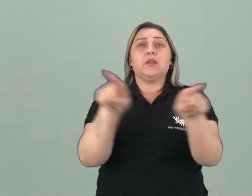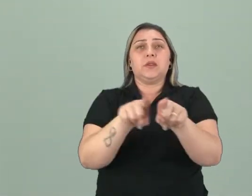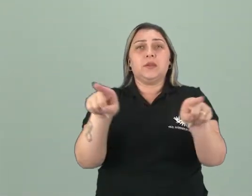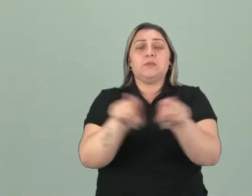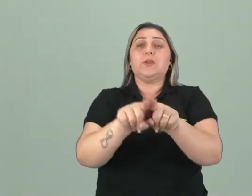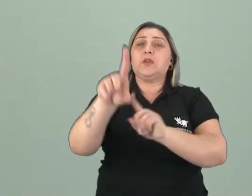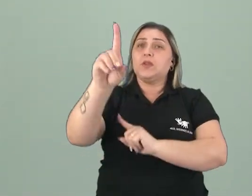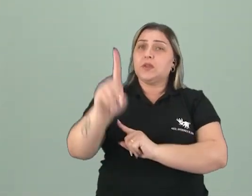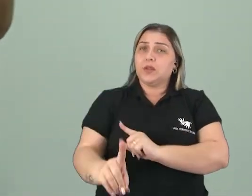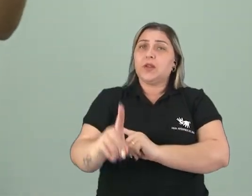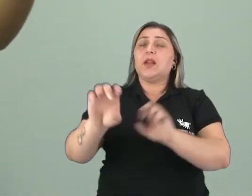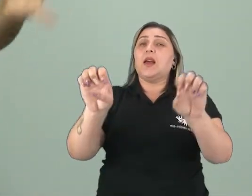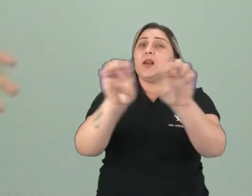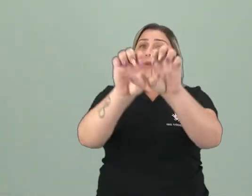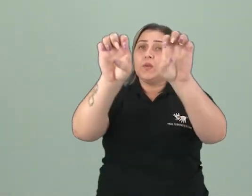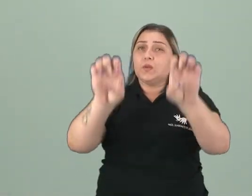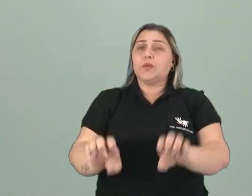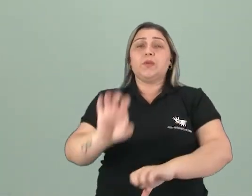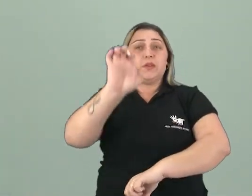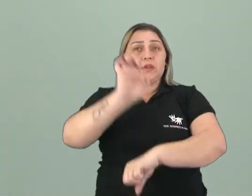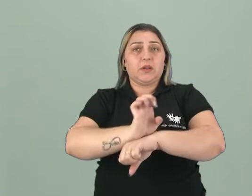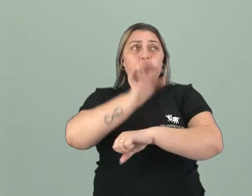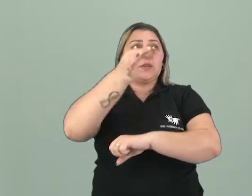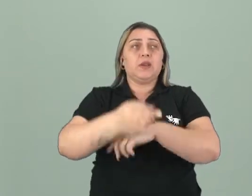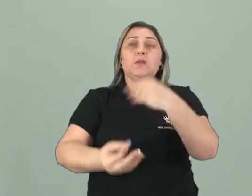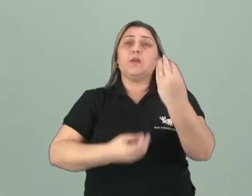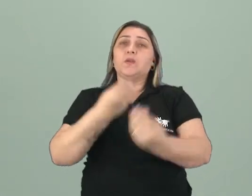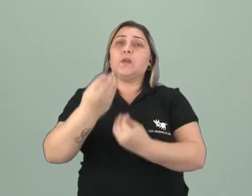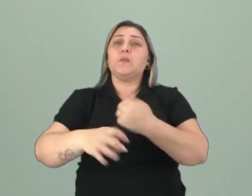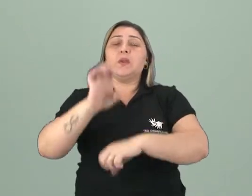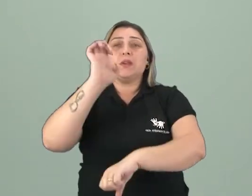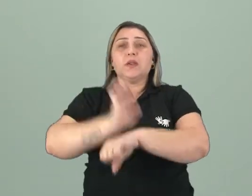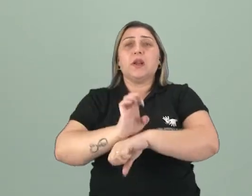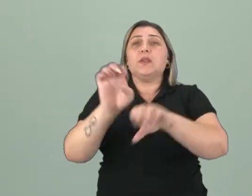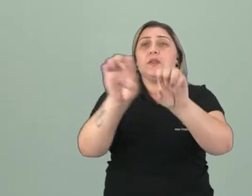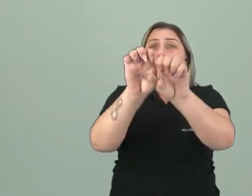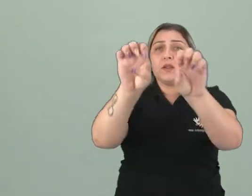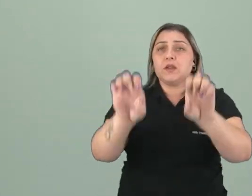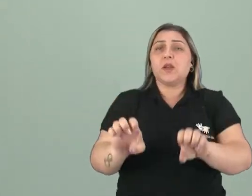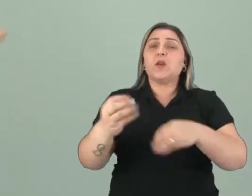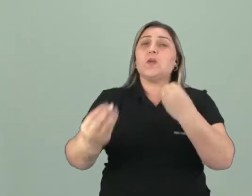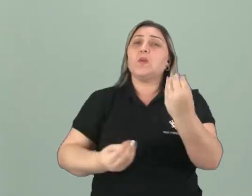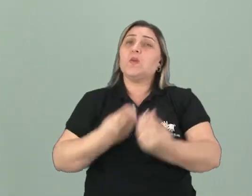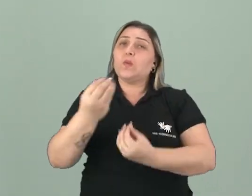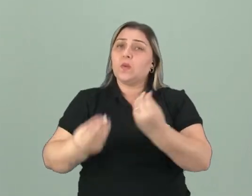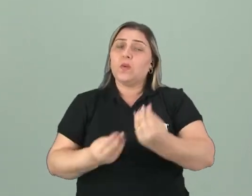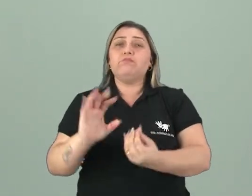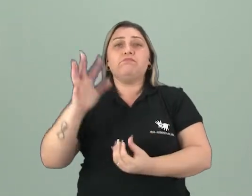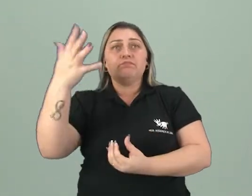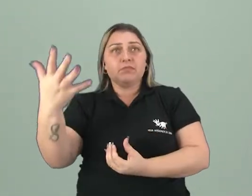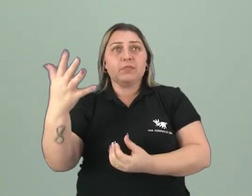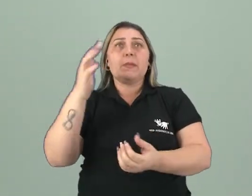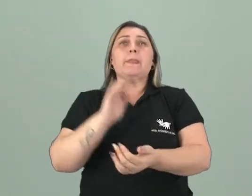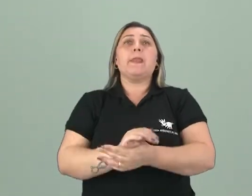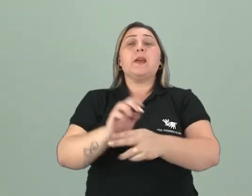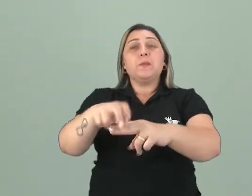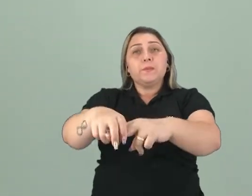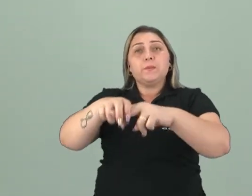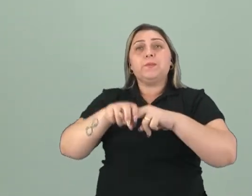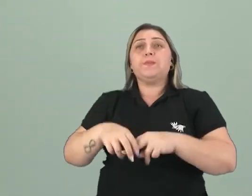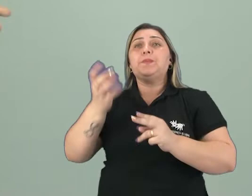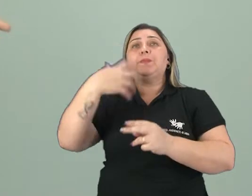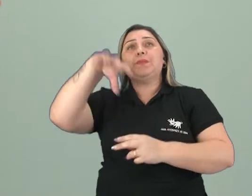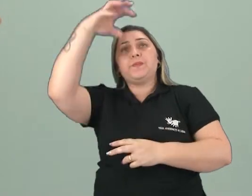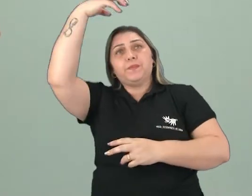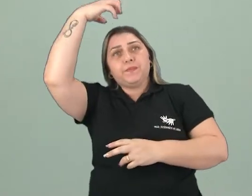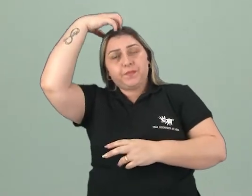fundamentais à estruturação do Estado, certo? De como o Estado iria ser estruturado, como o poder seria estruturado. E é por isso que o rei